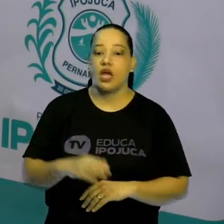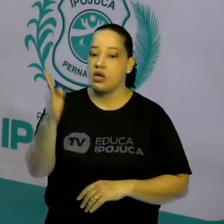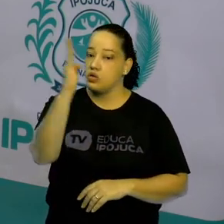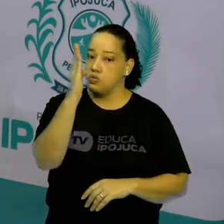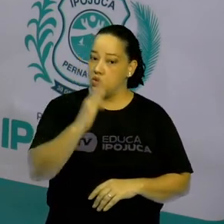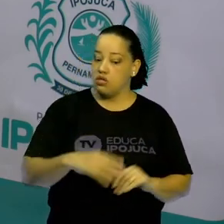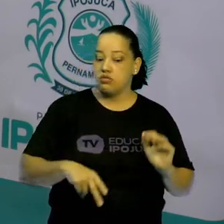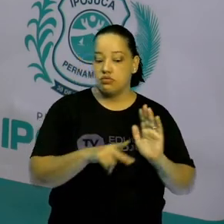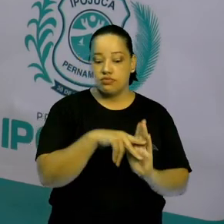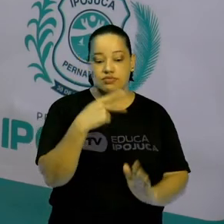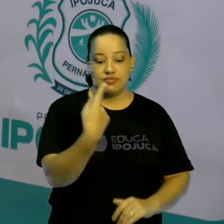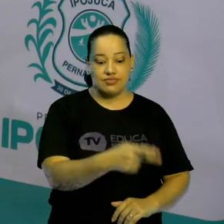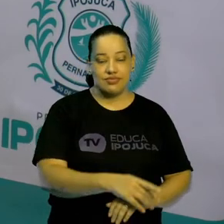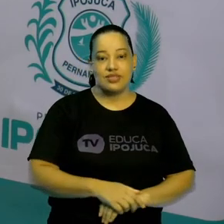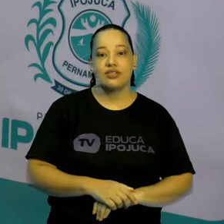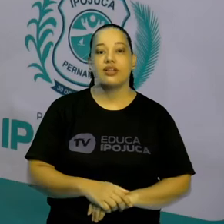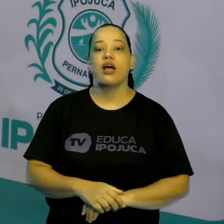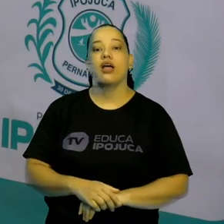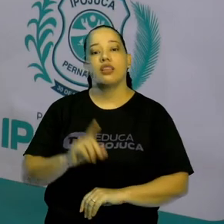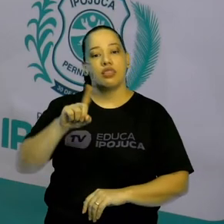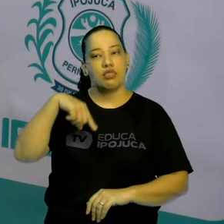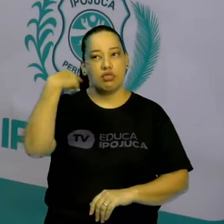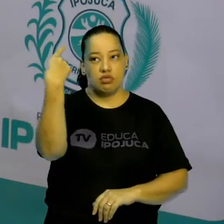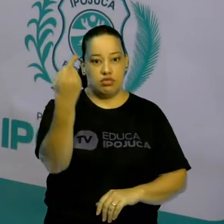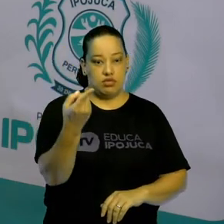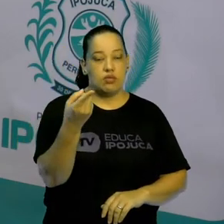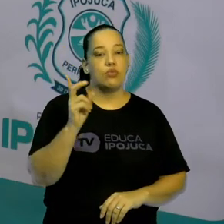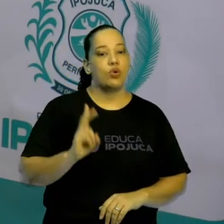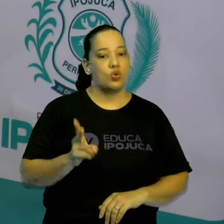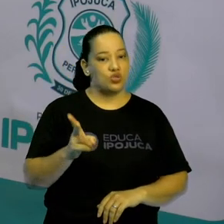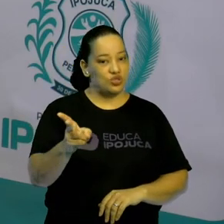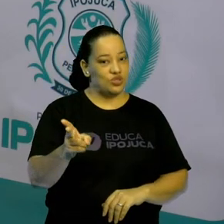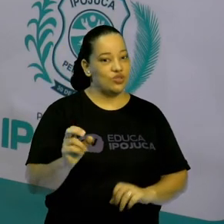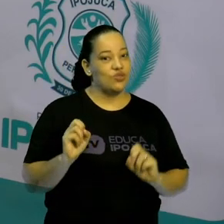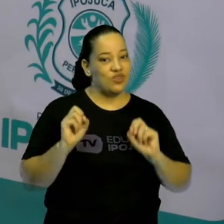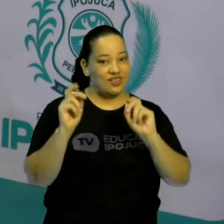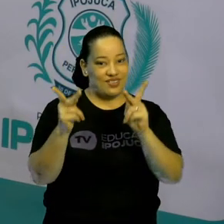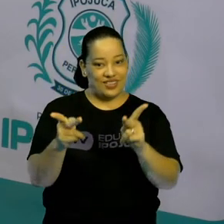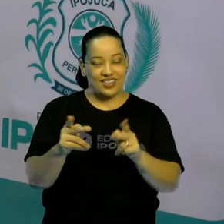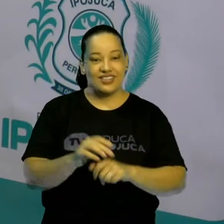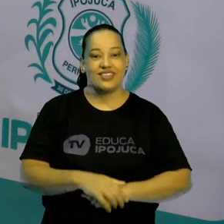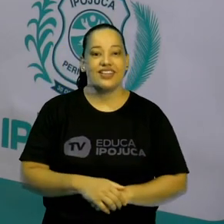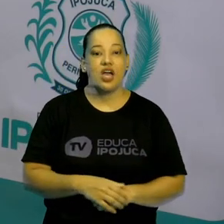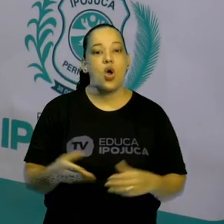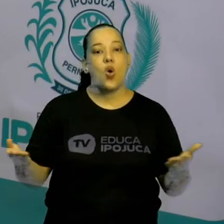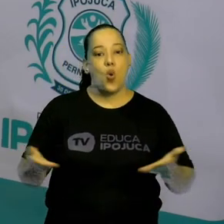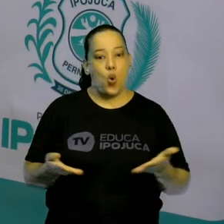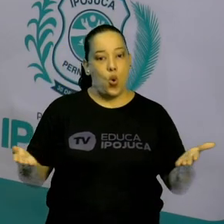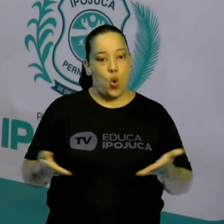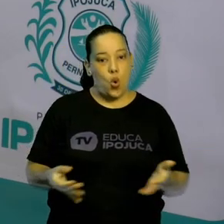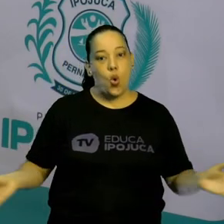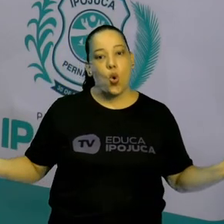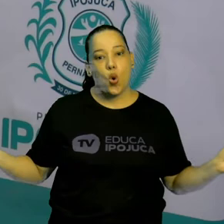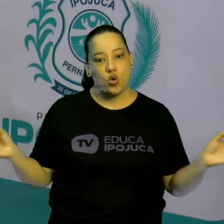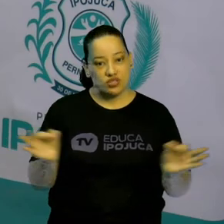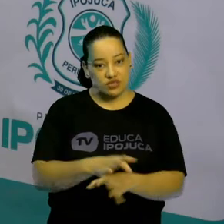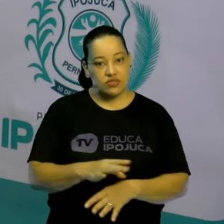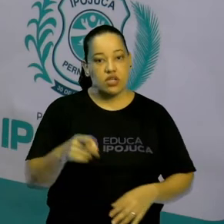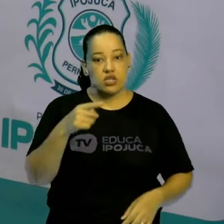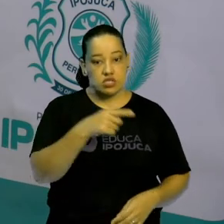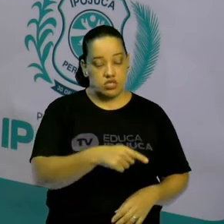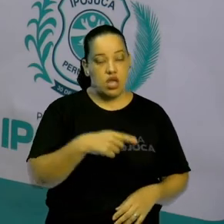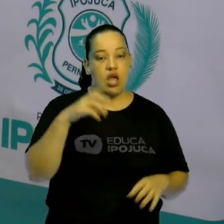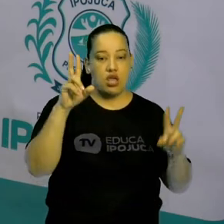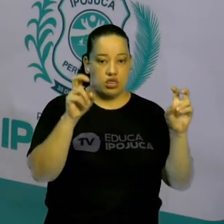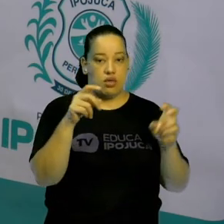pouquinho grande, então a gente vai deixar ela para continuar na próxima. Então, hoje a gente vai terminar aqui com o cerrado